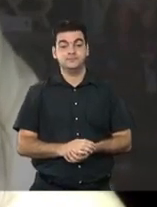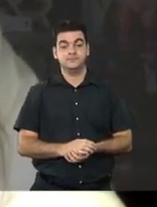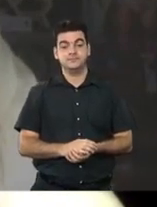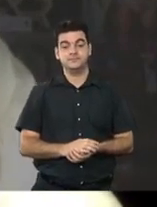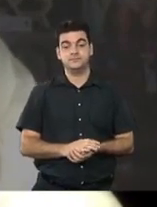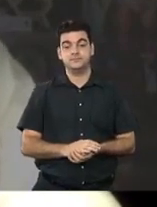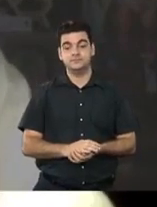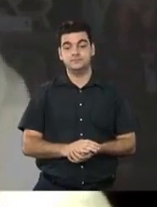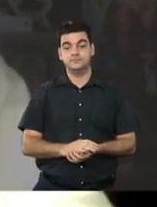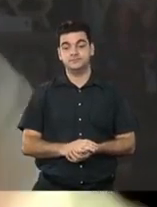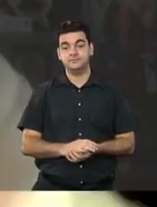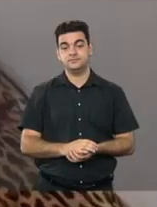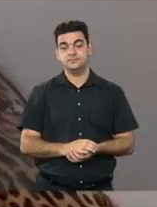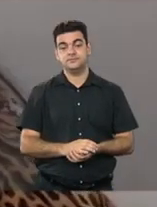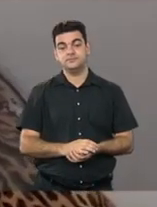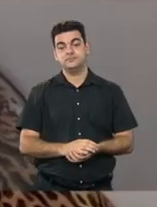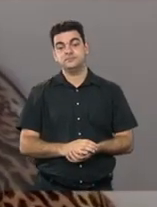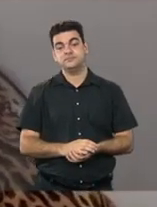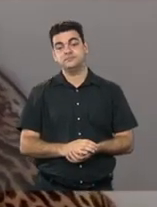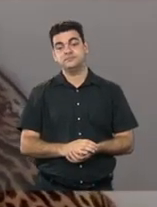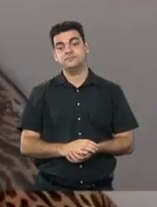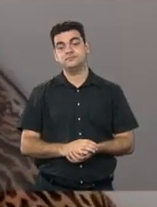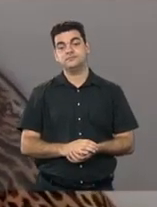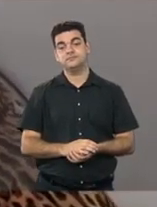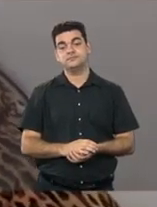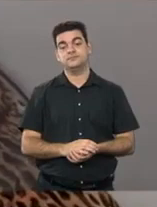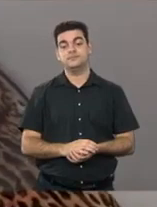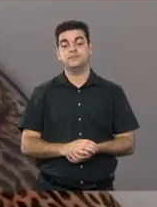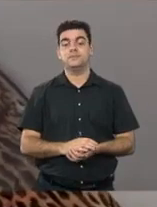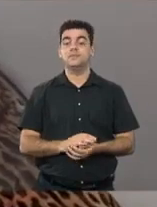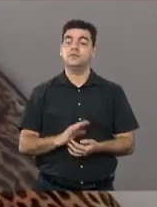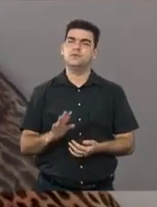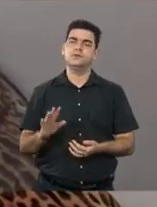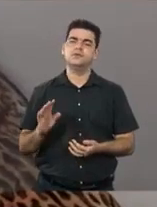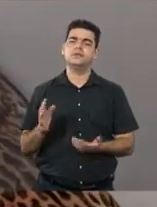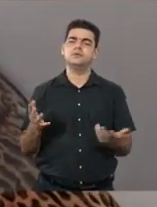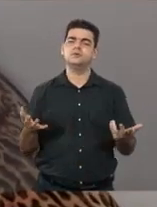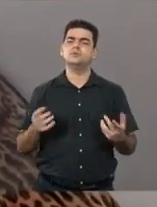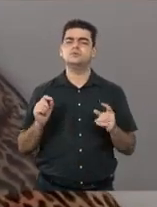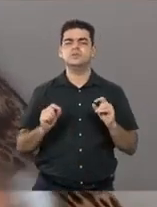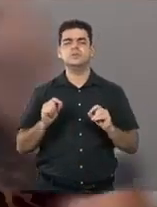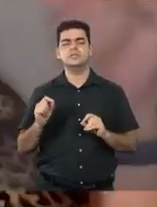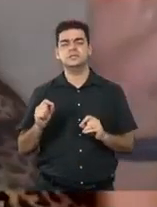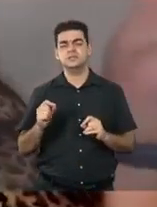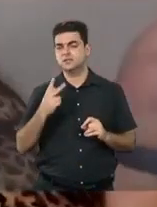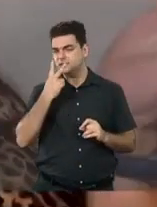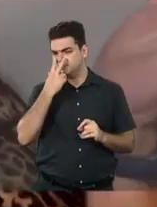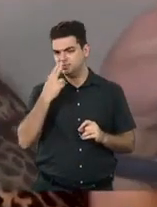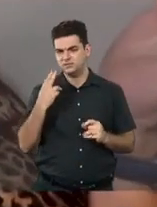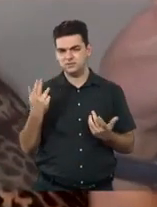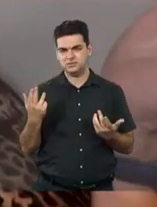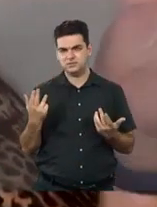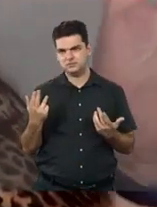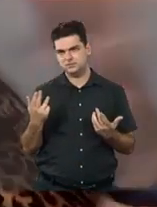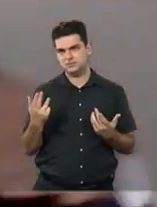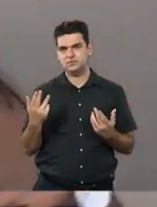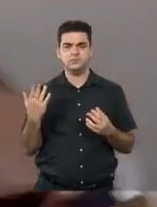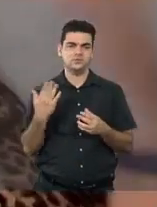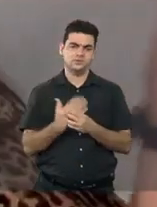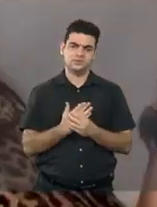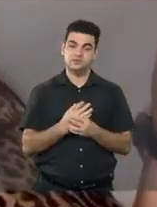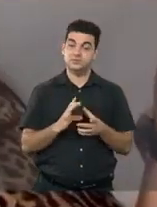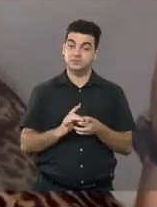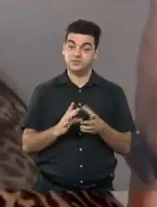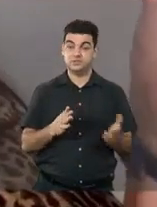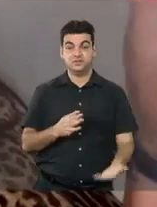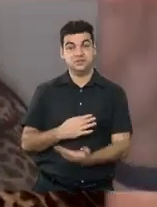Abre o mic. É isso que você falou, porque assim, o que acontece? Eu acho que um processo democrata, o